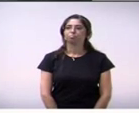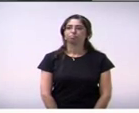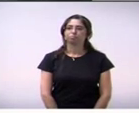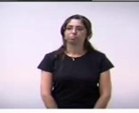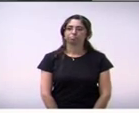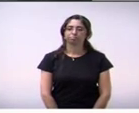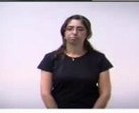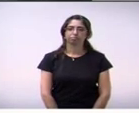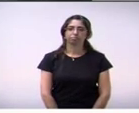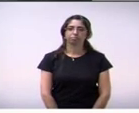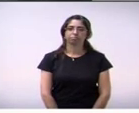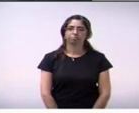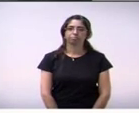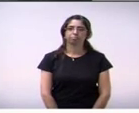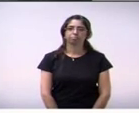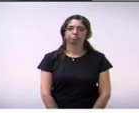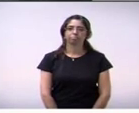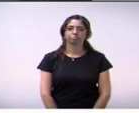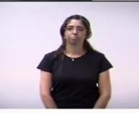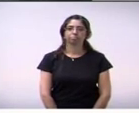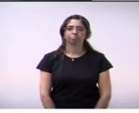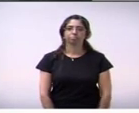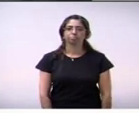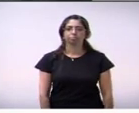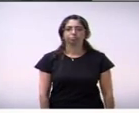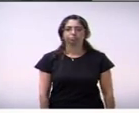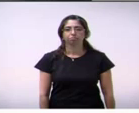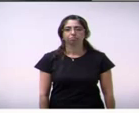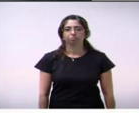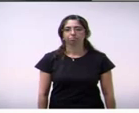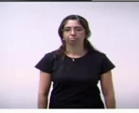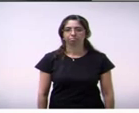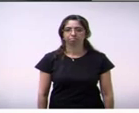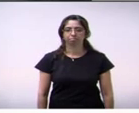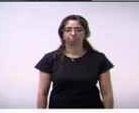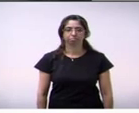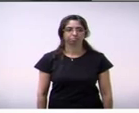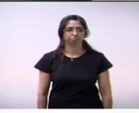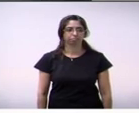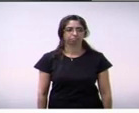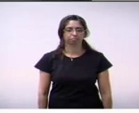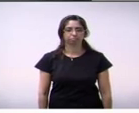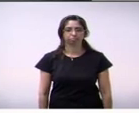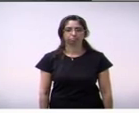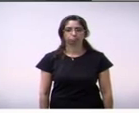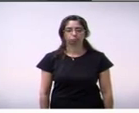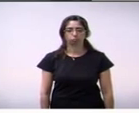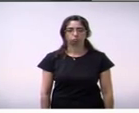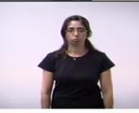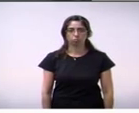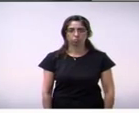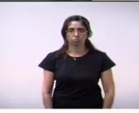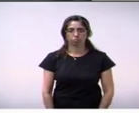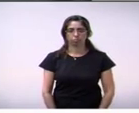Yatecola está em votação.